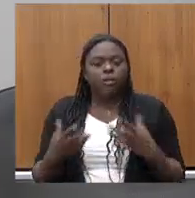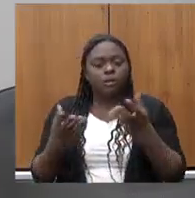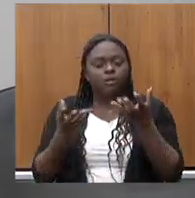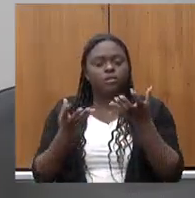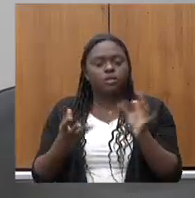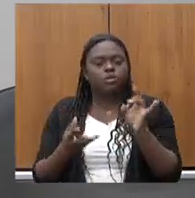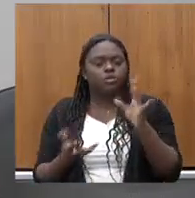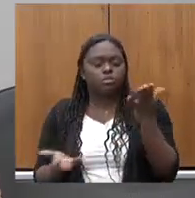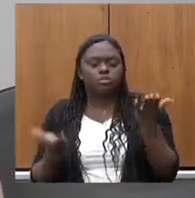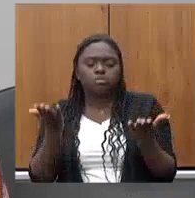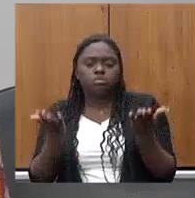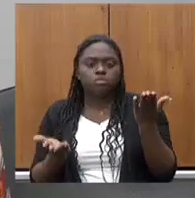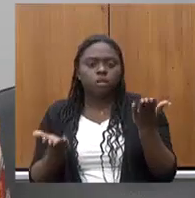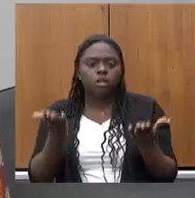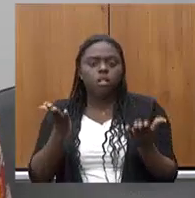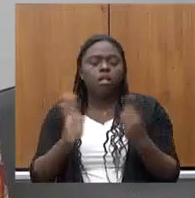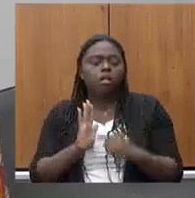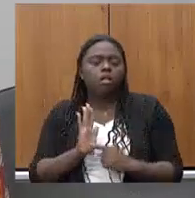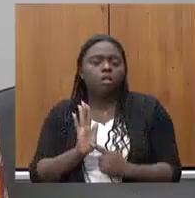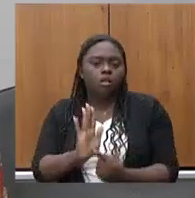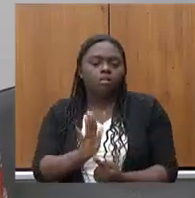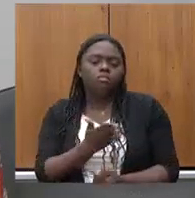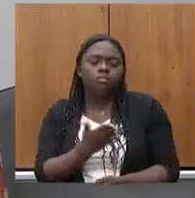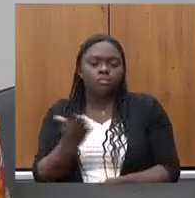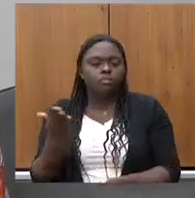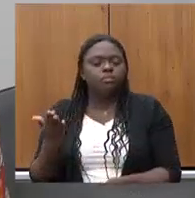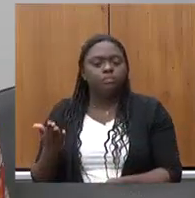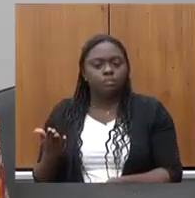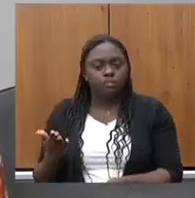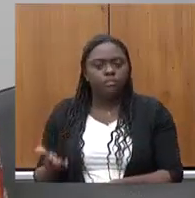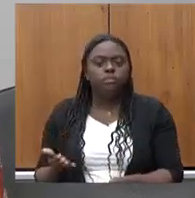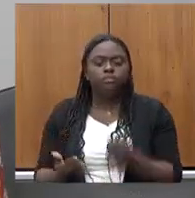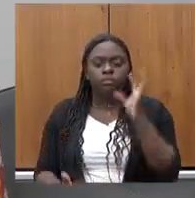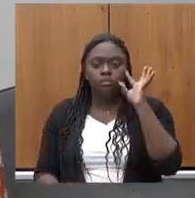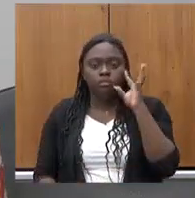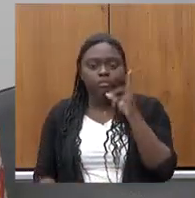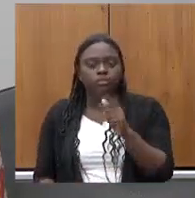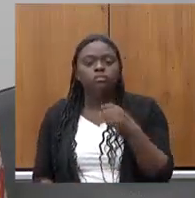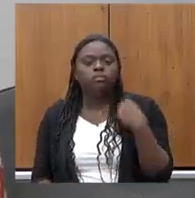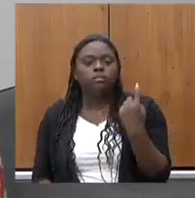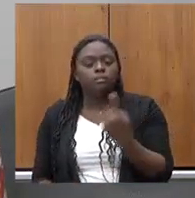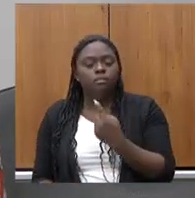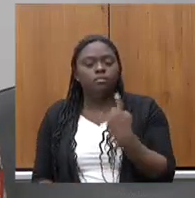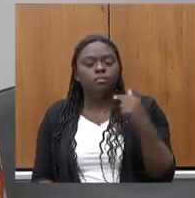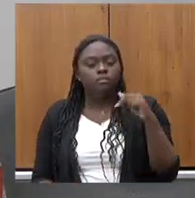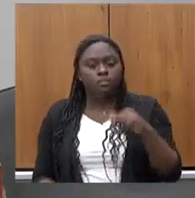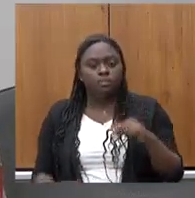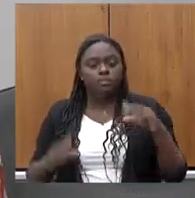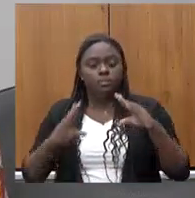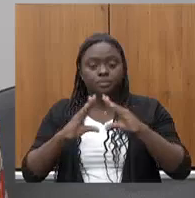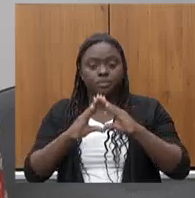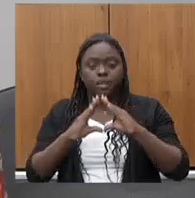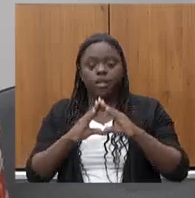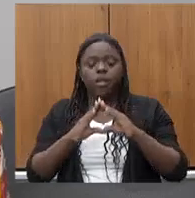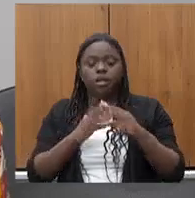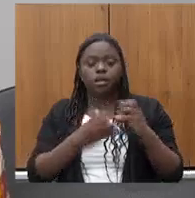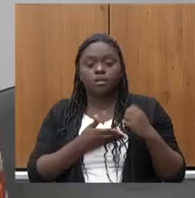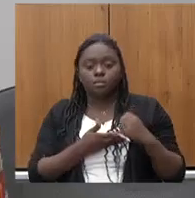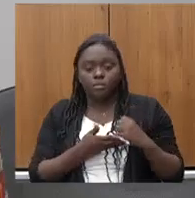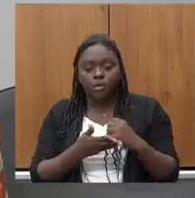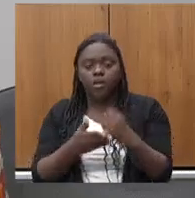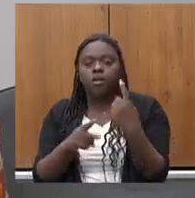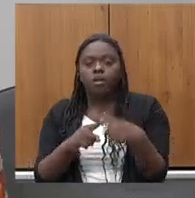um é deixar esse balanço da baixa execução acho que nós aqui na Assembleia Legislativa contribuímos